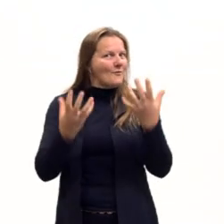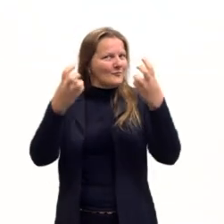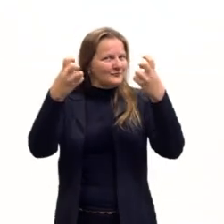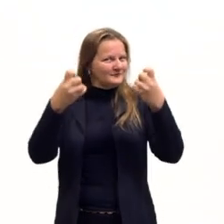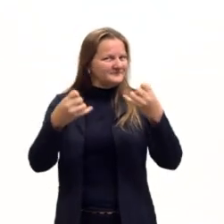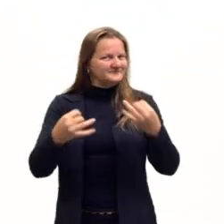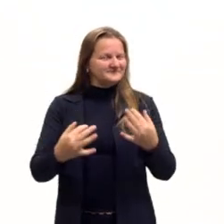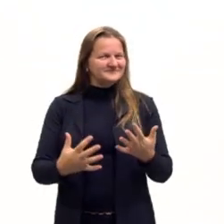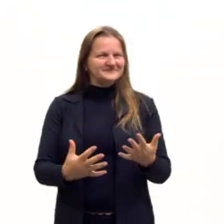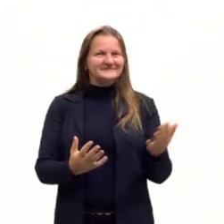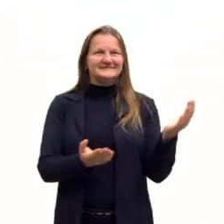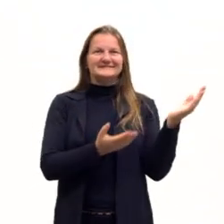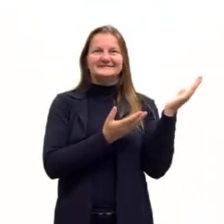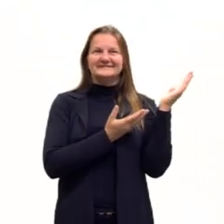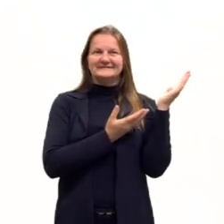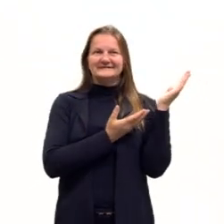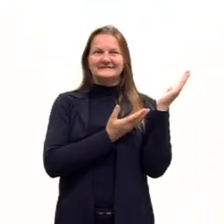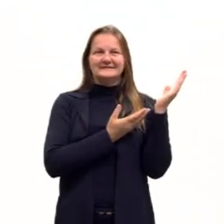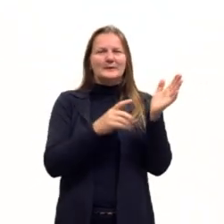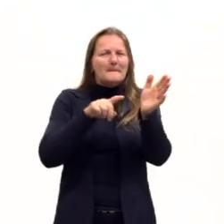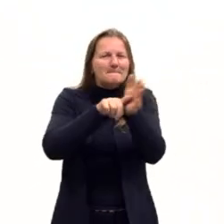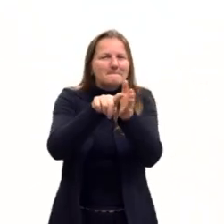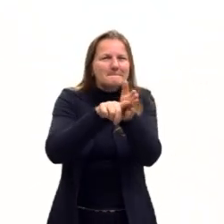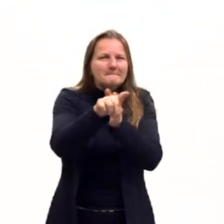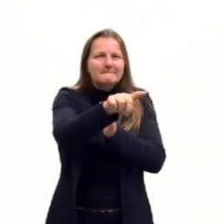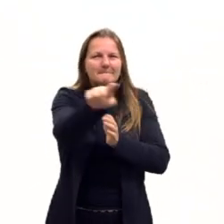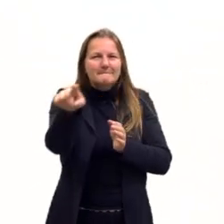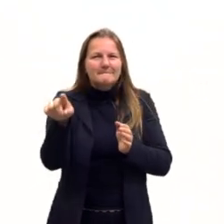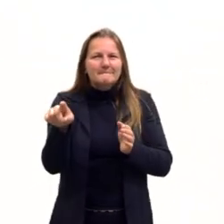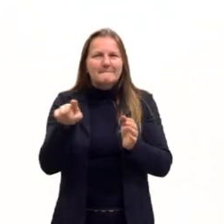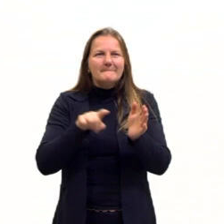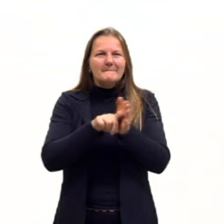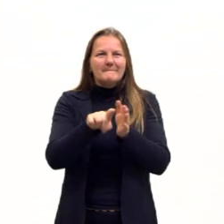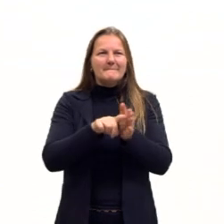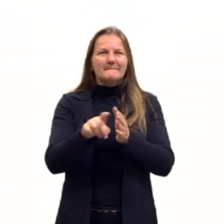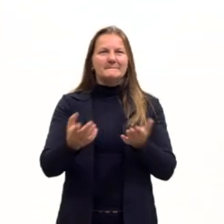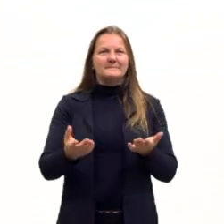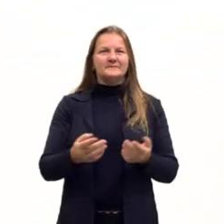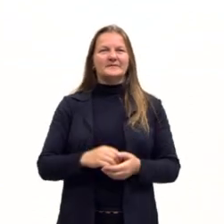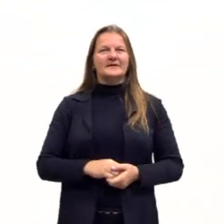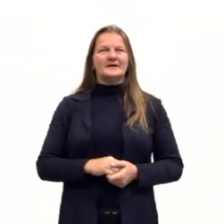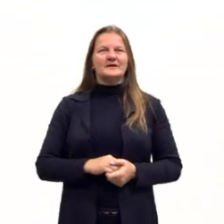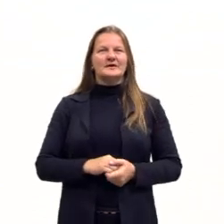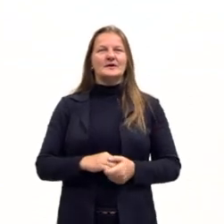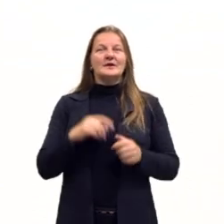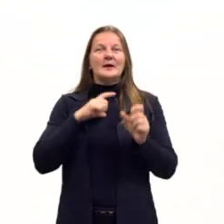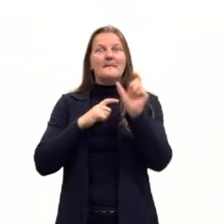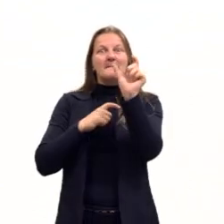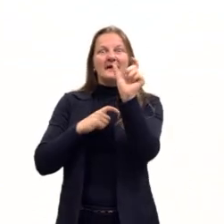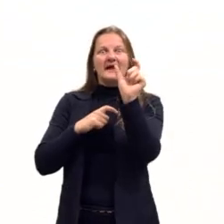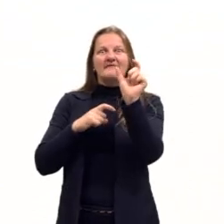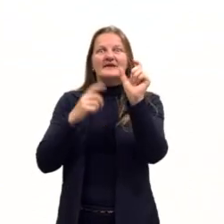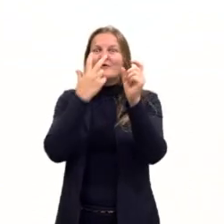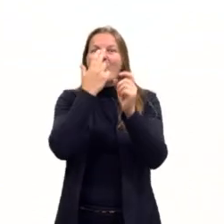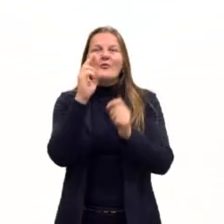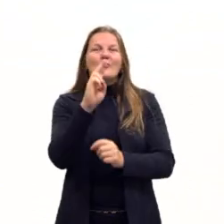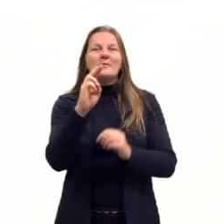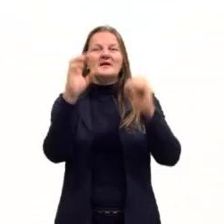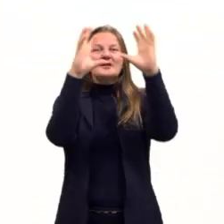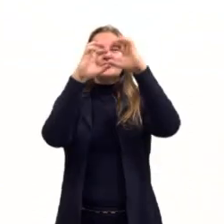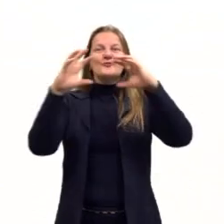Olha lá, trouxe uma pergunta para vocês, né, aqui está uma rápida nuvem de palavras, né, e qual dessas